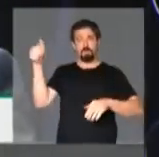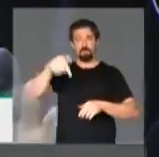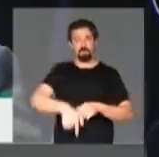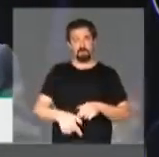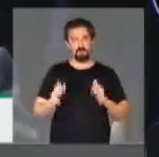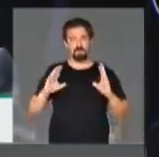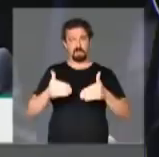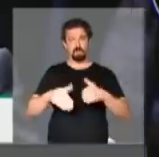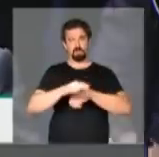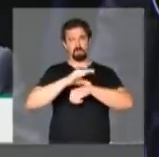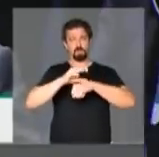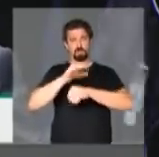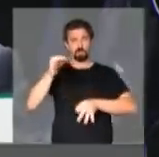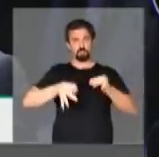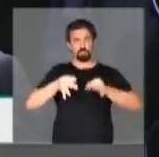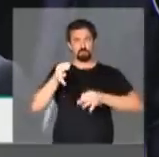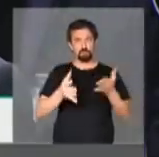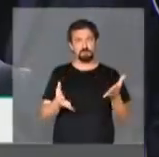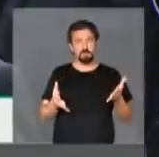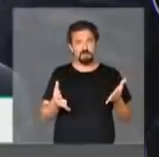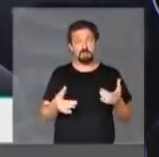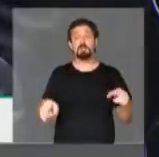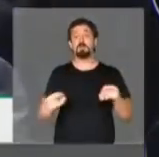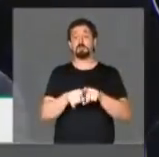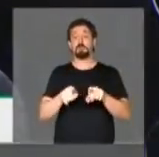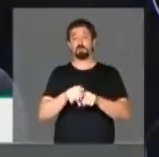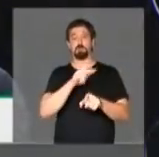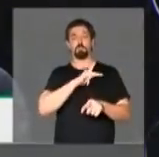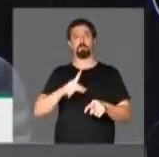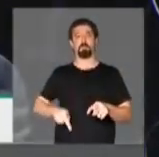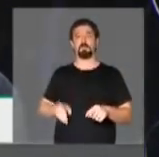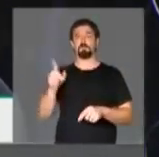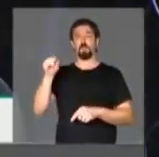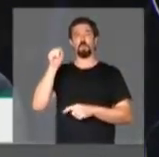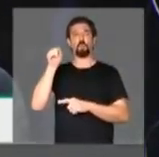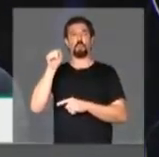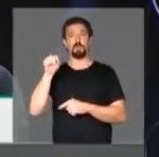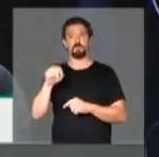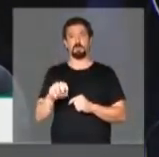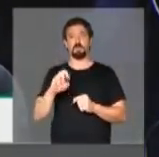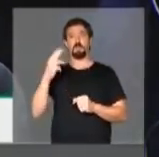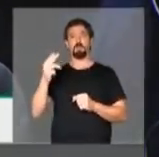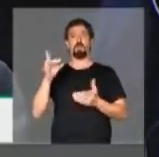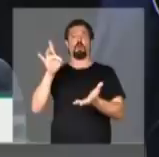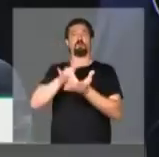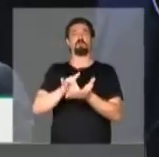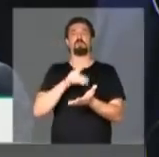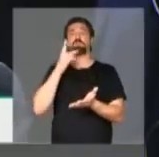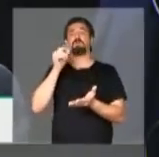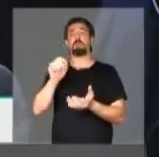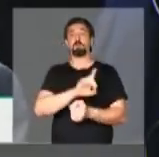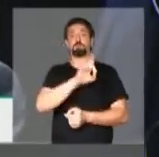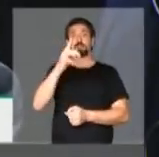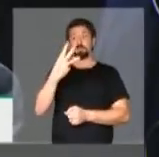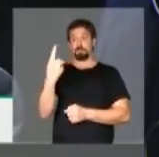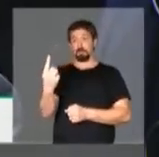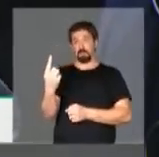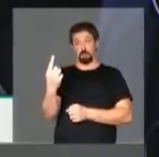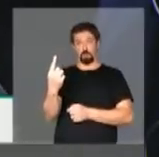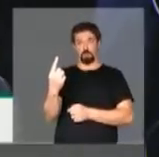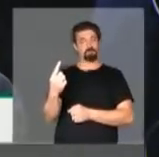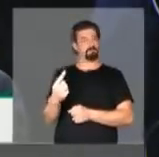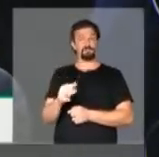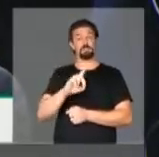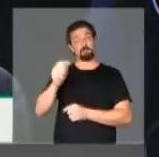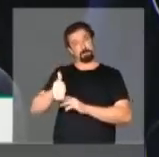na Comissão de Constituição e Justiça, ao mesmo tempo que o presidente vai para o Twitter ou vai oficialmente dizer que o dia 31, e não é